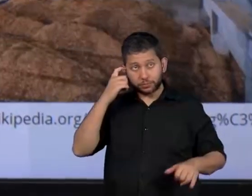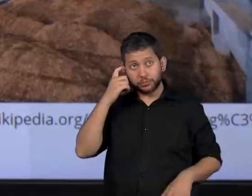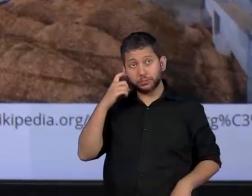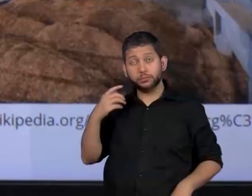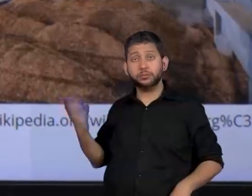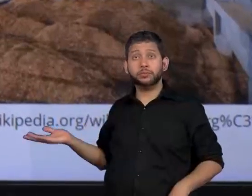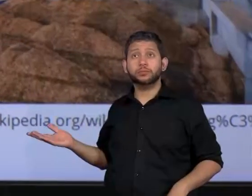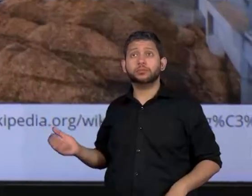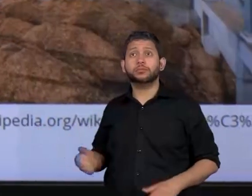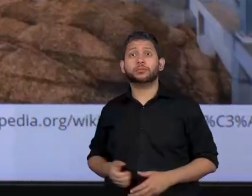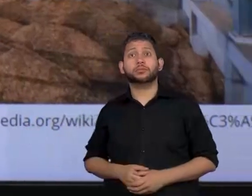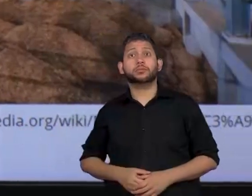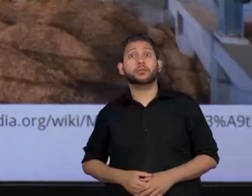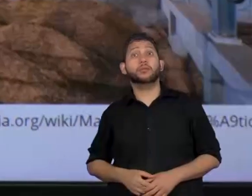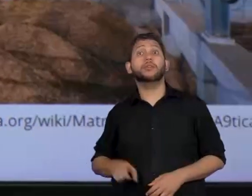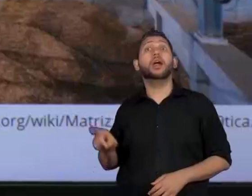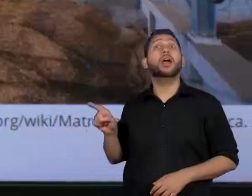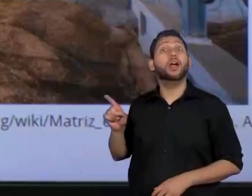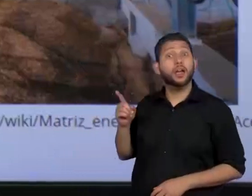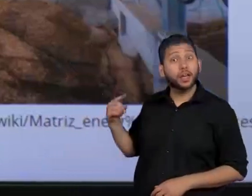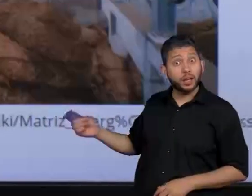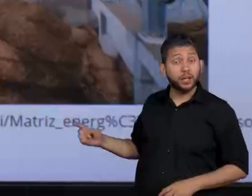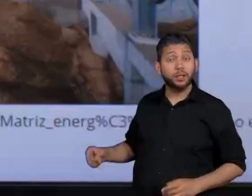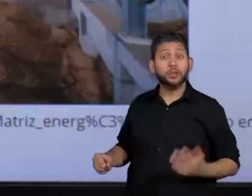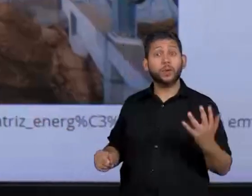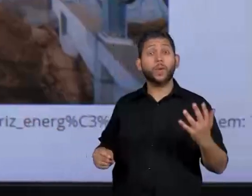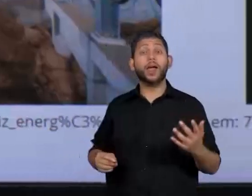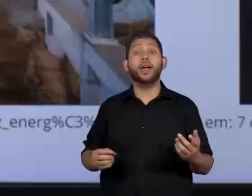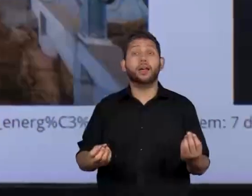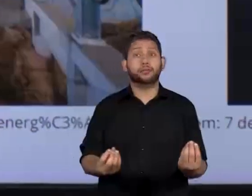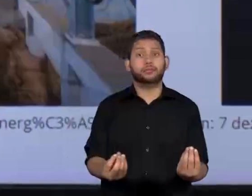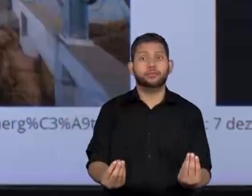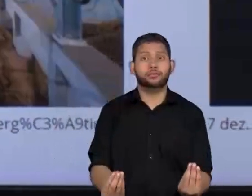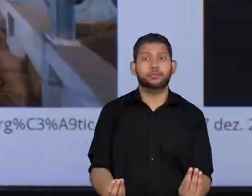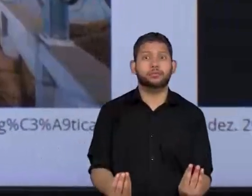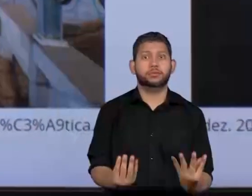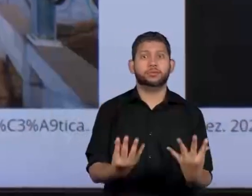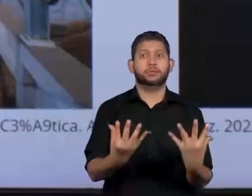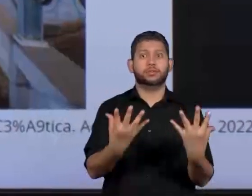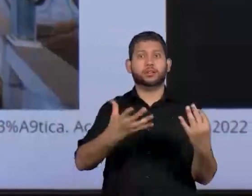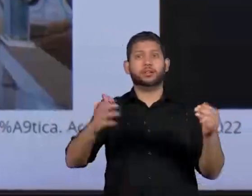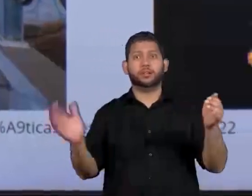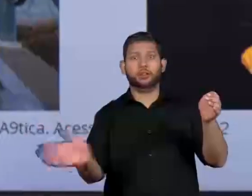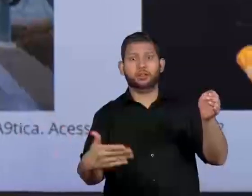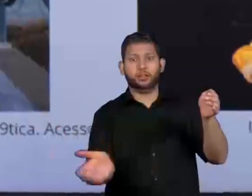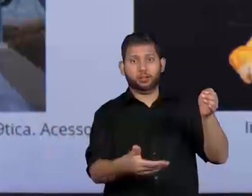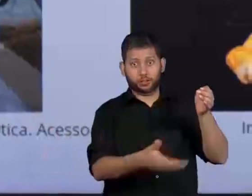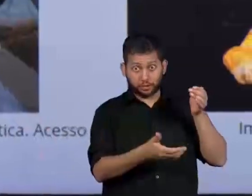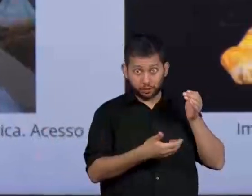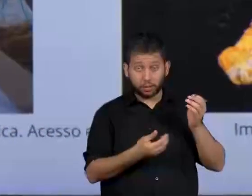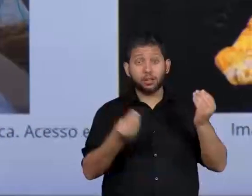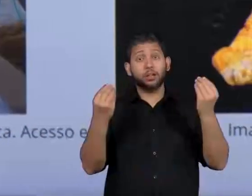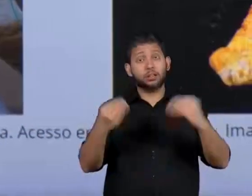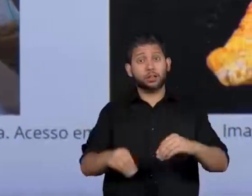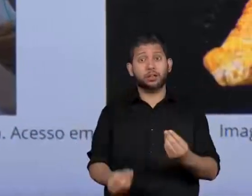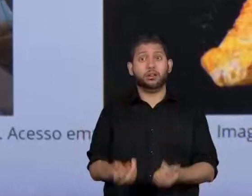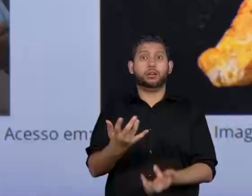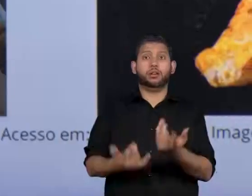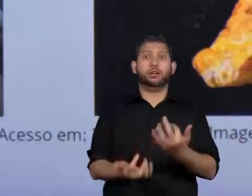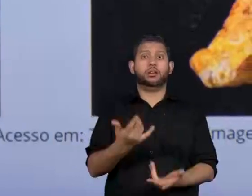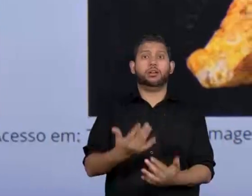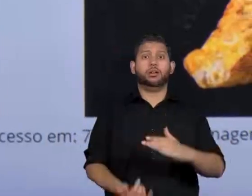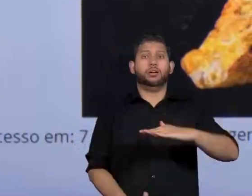hídricos. Logo que estão a água, ao lado da água, a gente tem a 6, que é a biomassa.